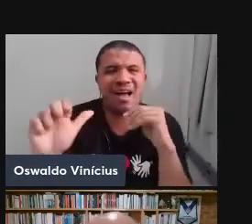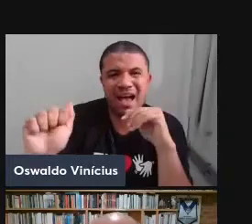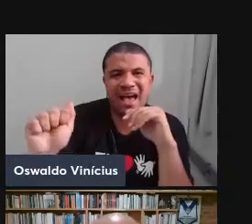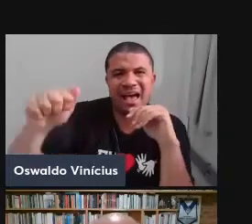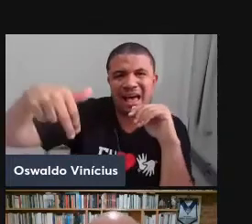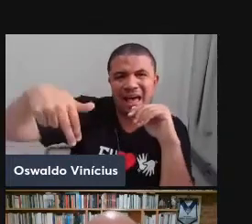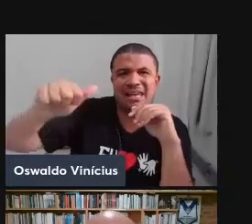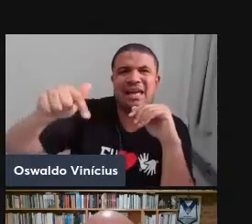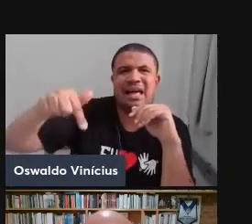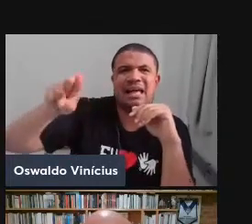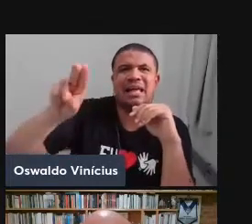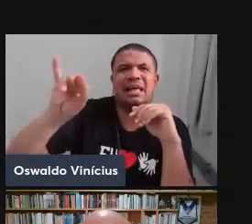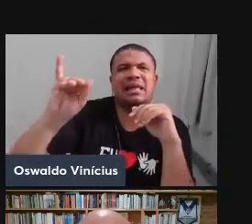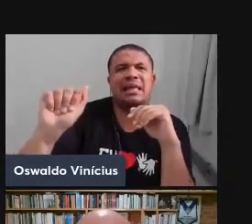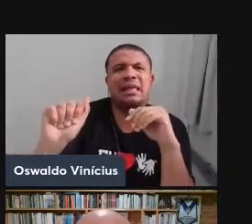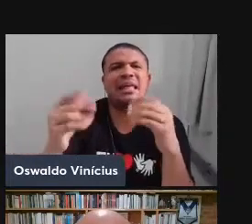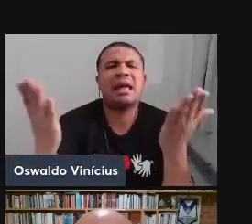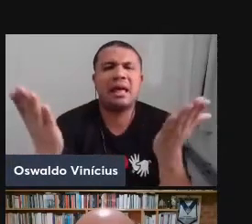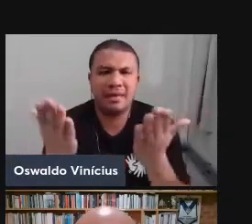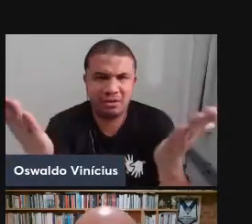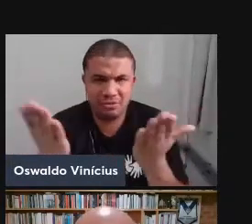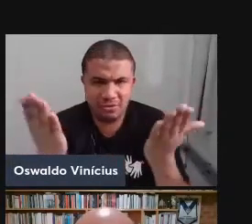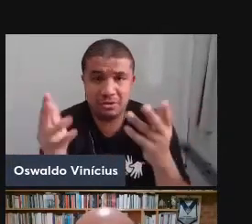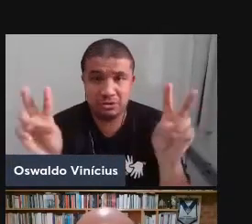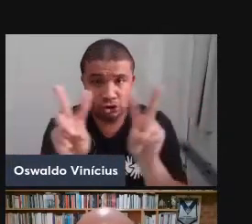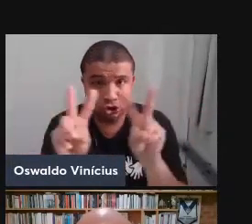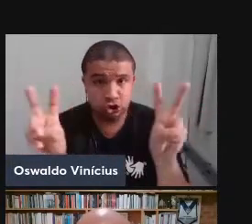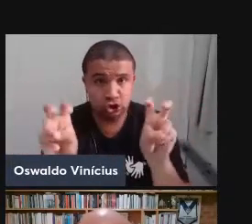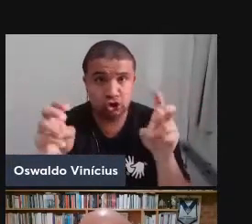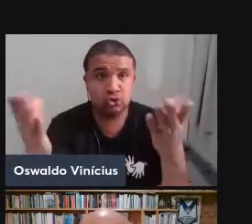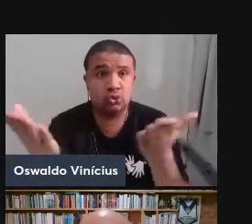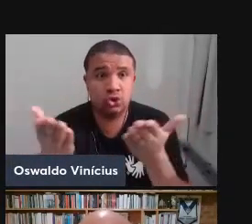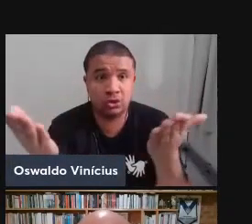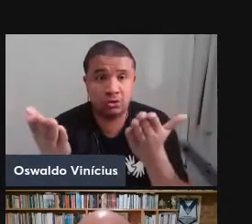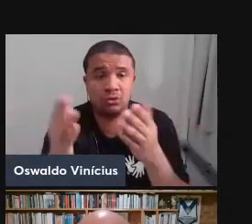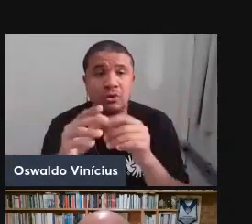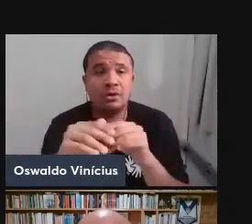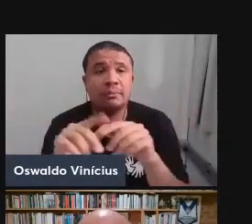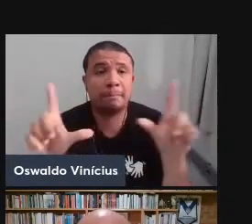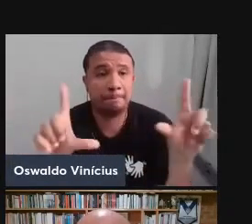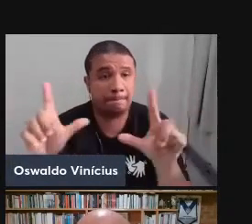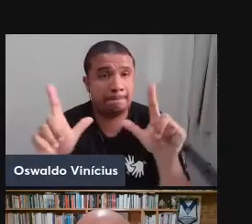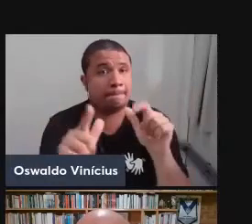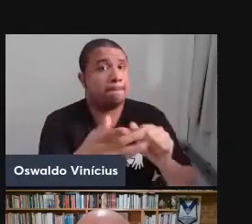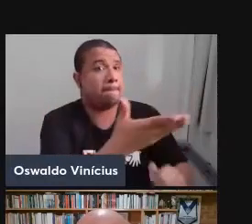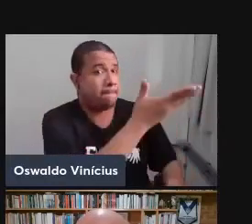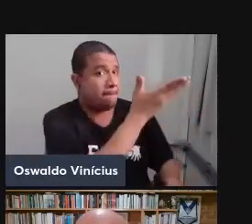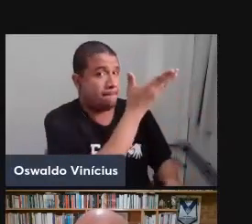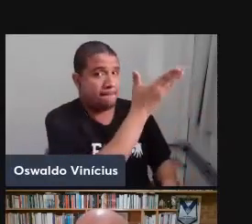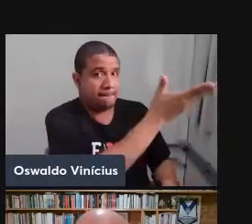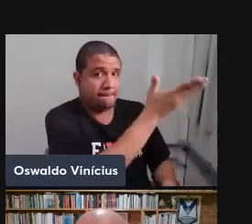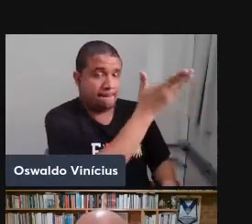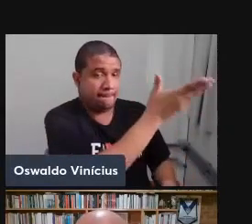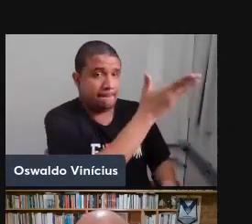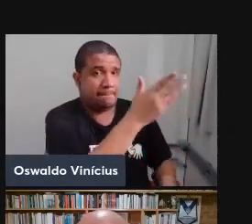E aí coloquei esse título, então, que está aí na tela, Conjurar o Estado,